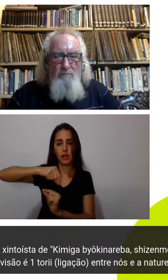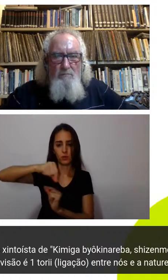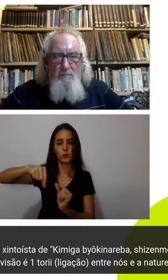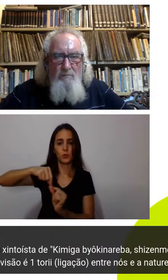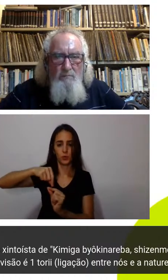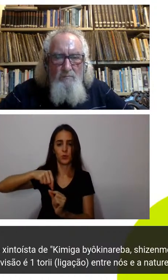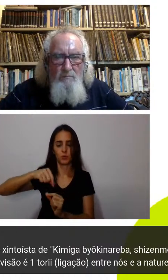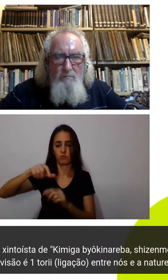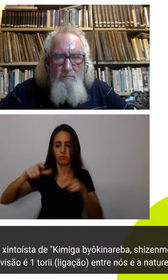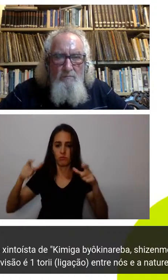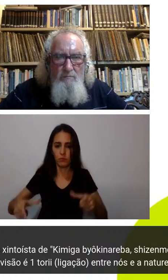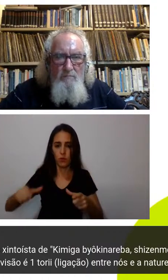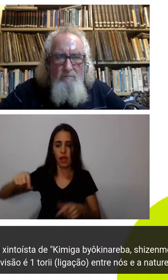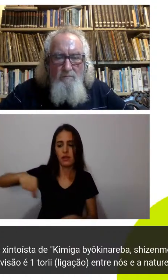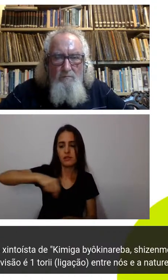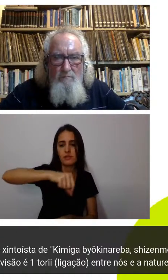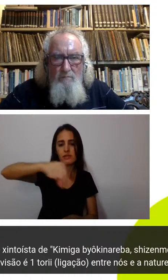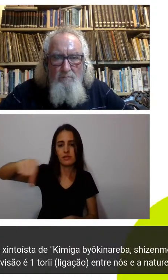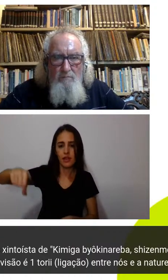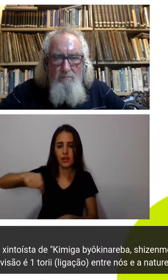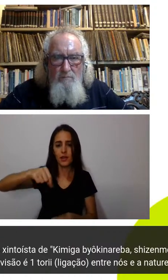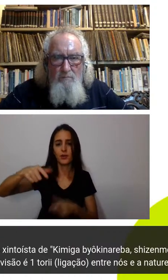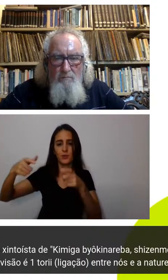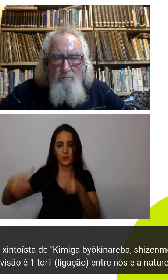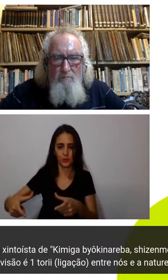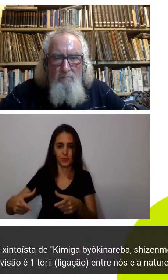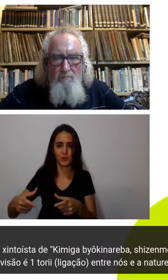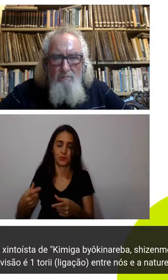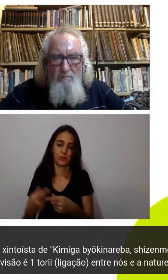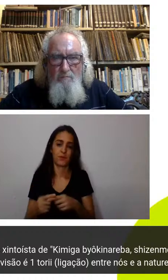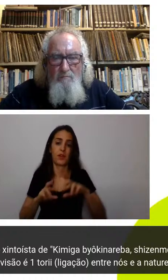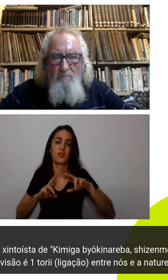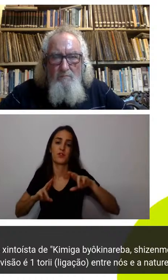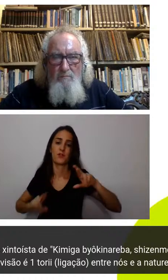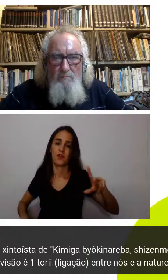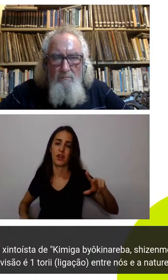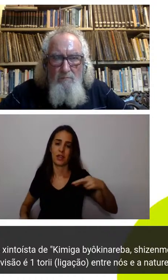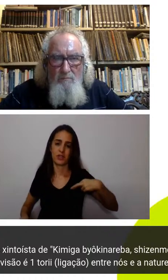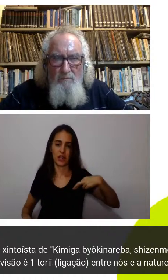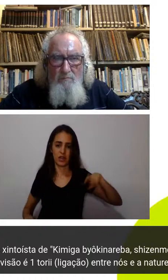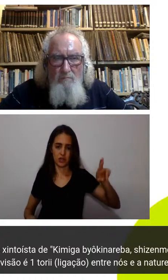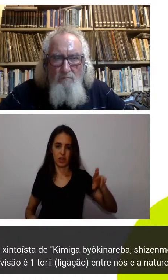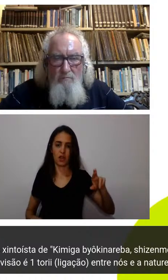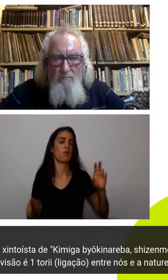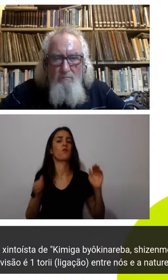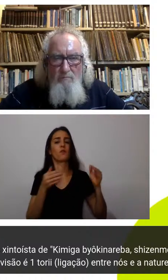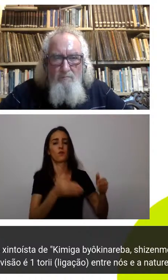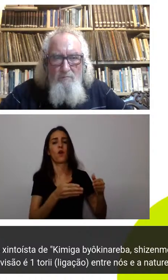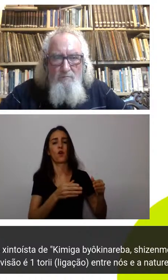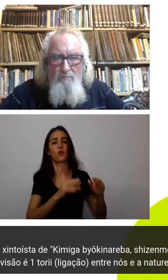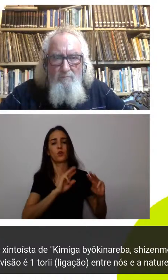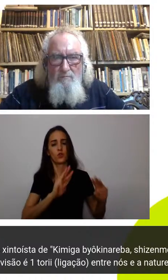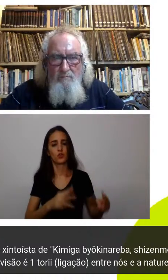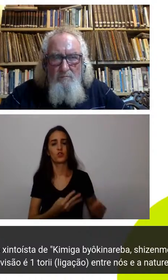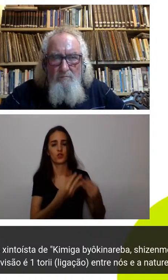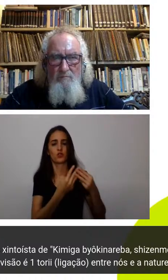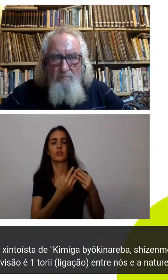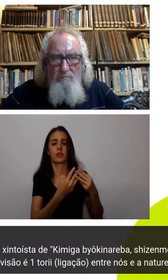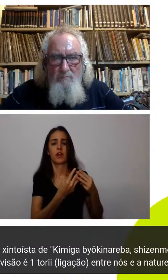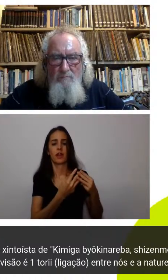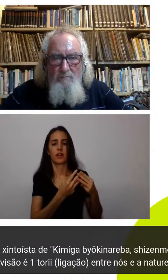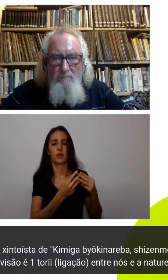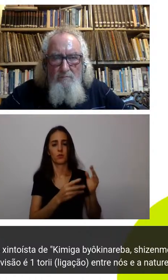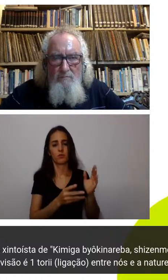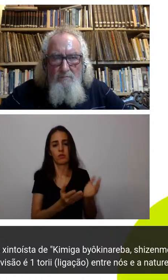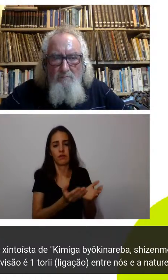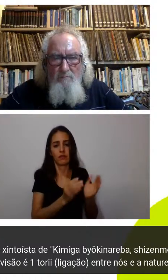lições que saem um pouco dessa visão ocidental judaico-cristã talvez de entender a natureza